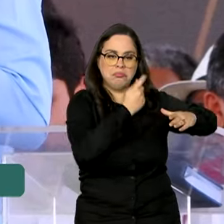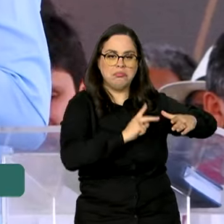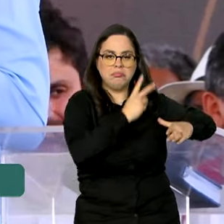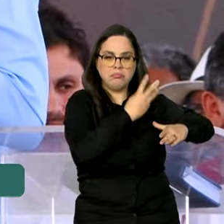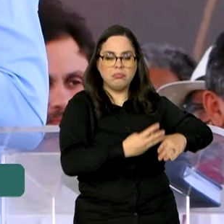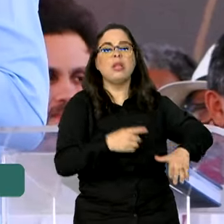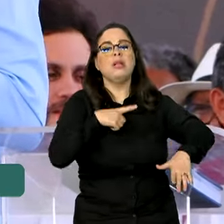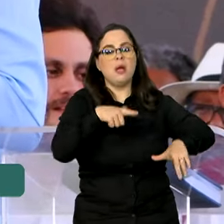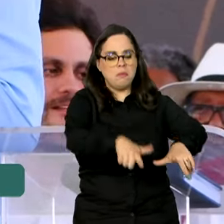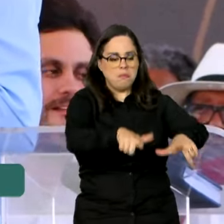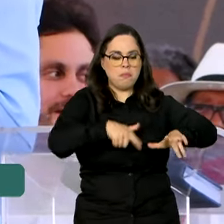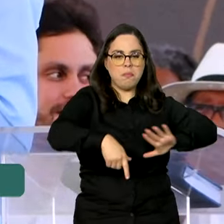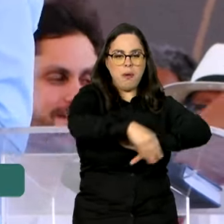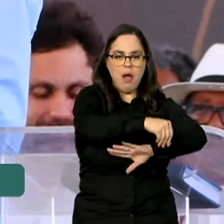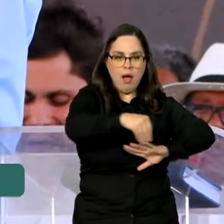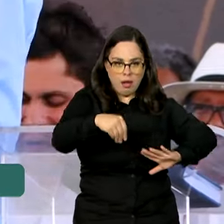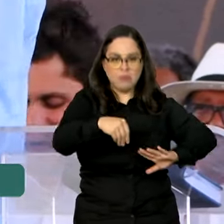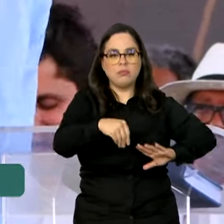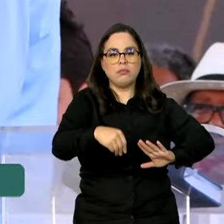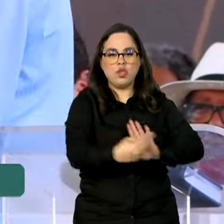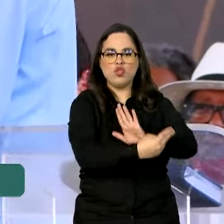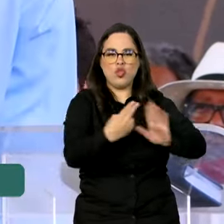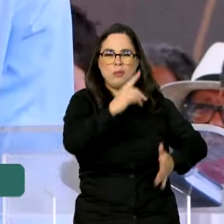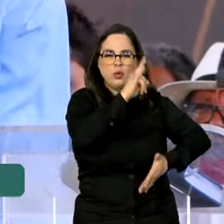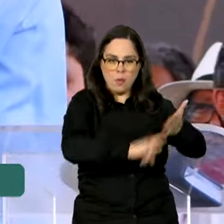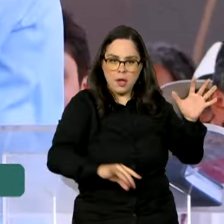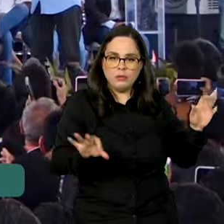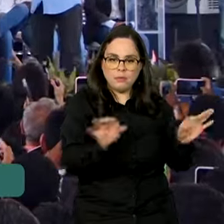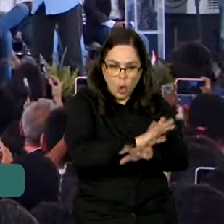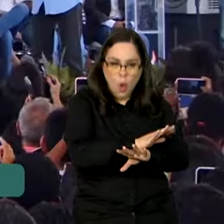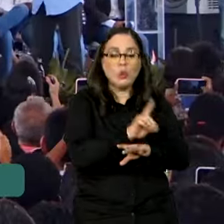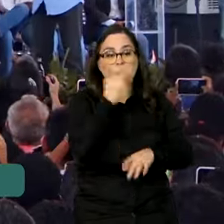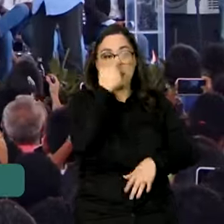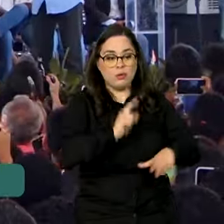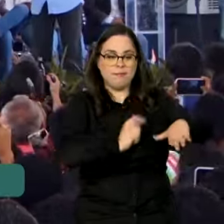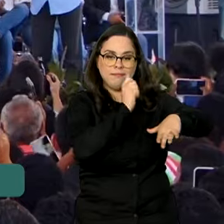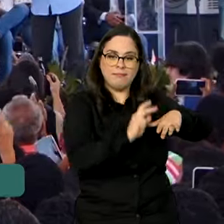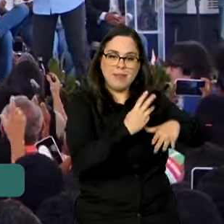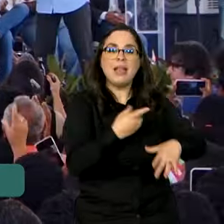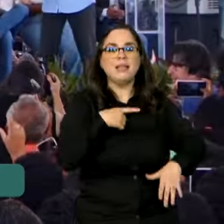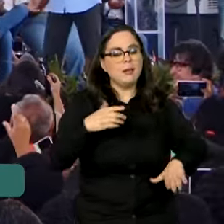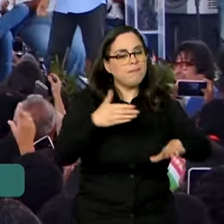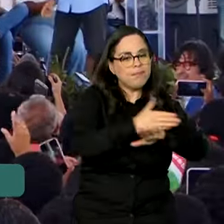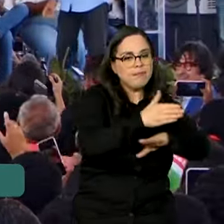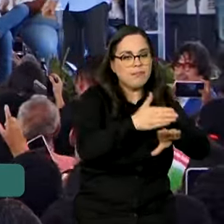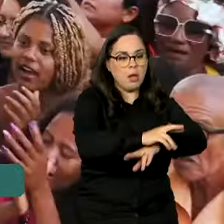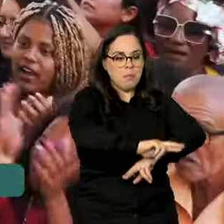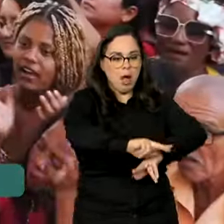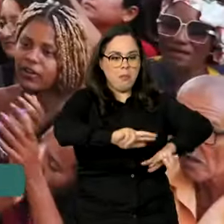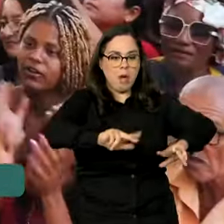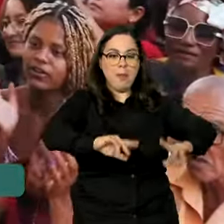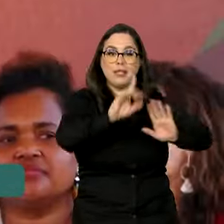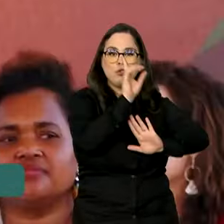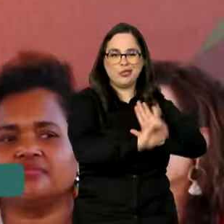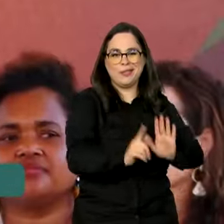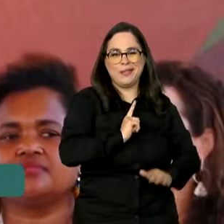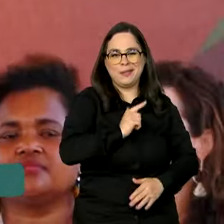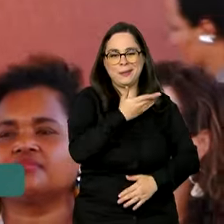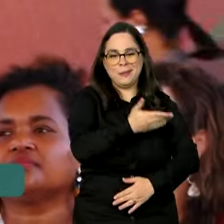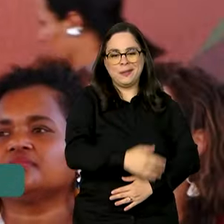titulação em mãos, os quilombolas, a partir de agora, vão ter acesso a diversos novos direitos.